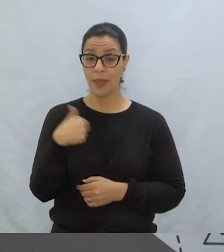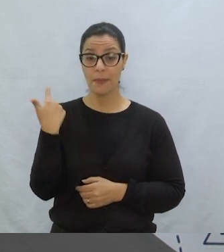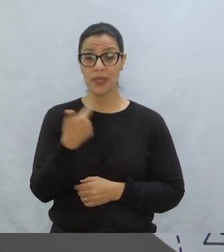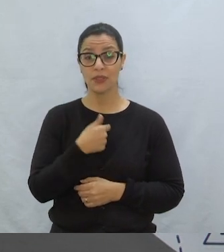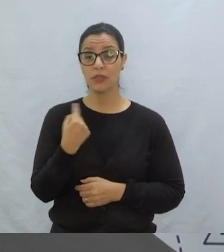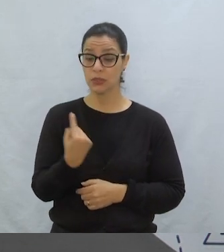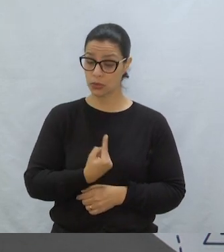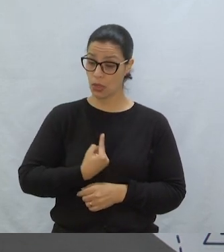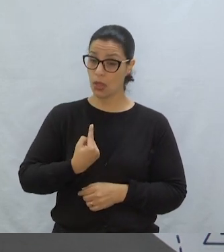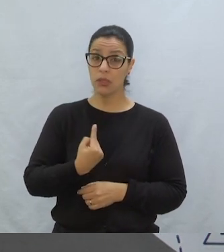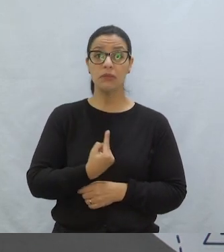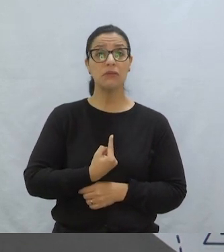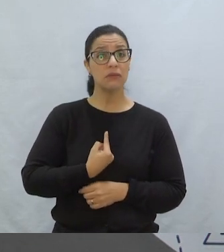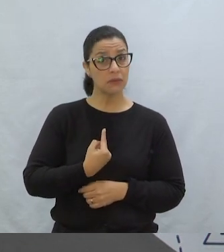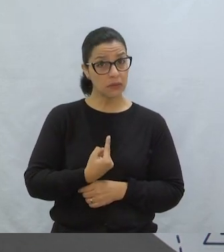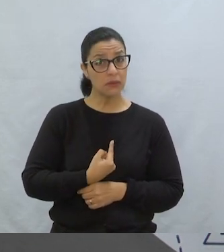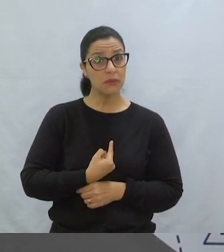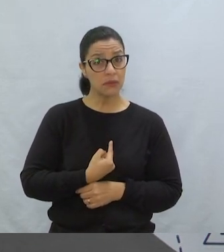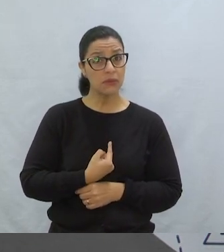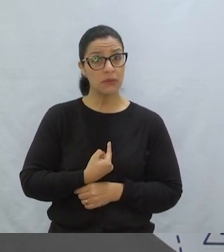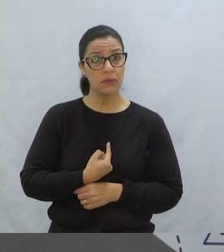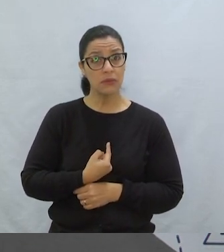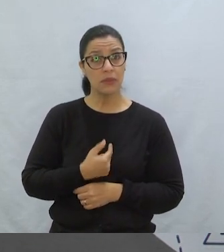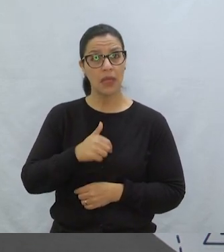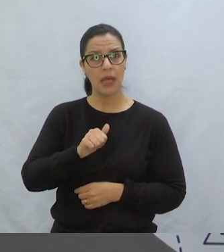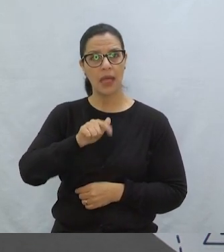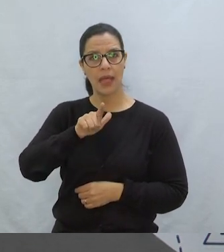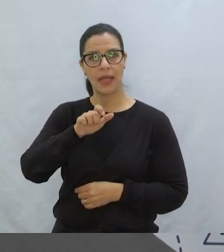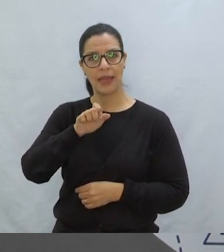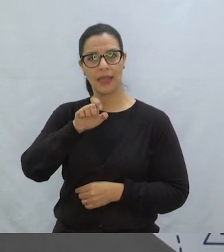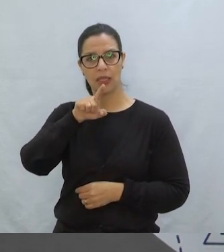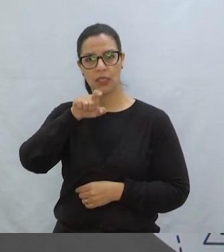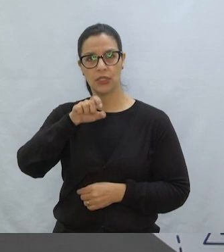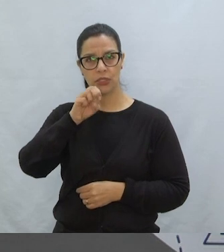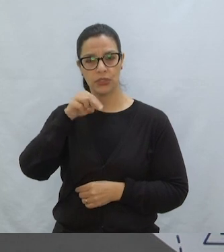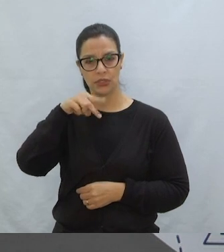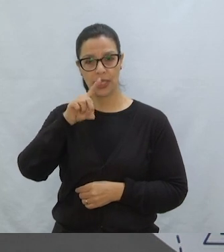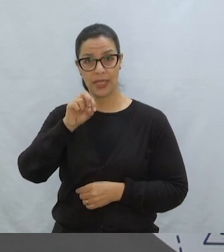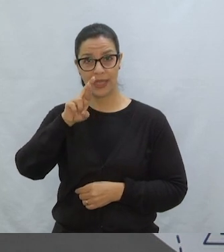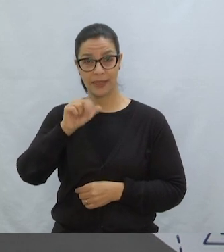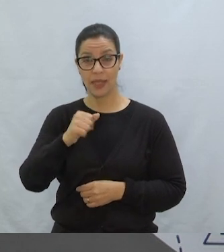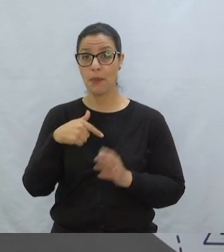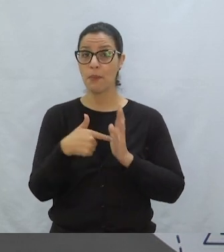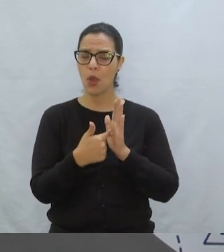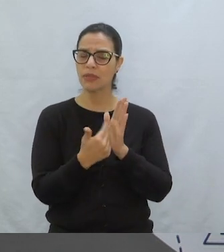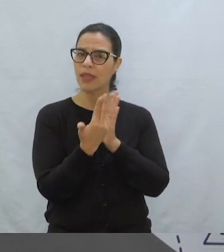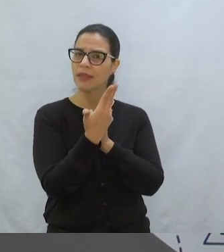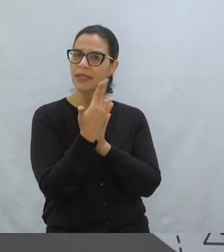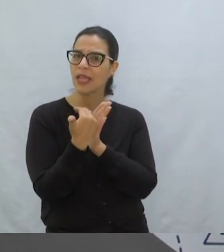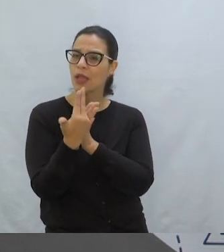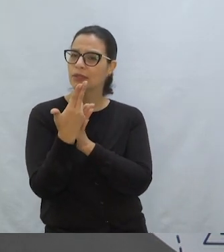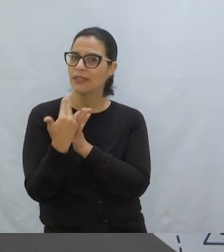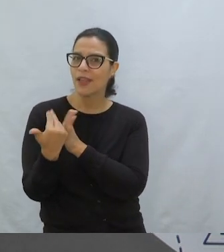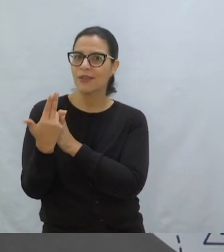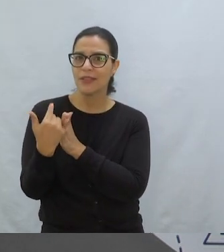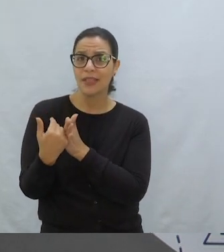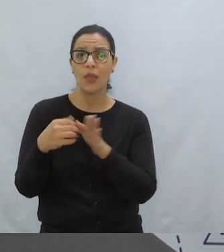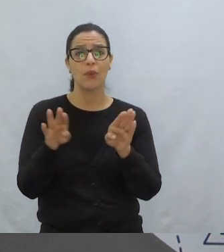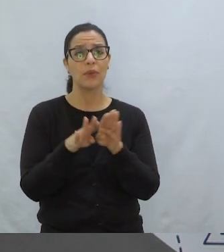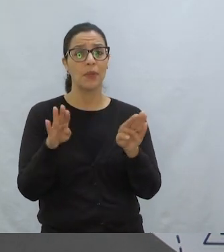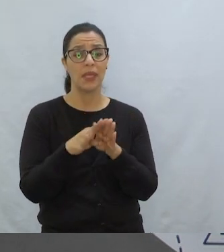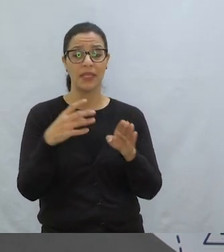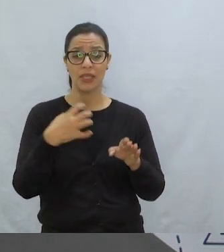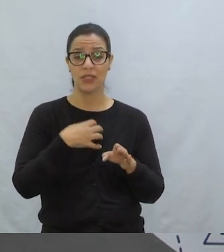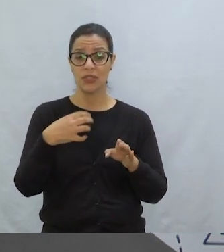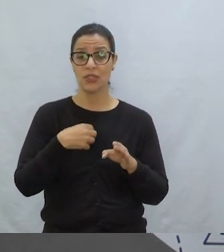Aqui não mas solidão Alexandre Rampazzo sacode com lindas imagens e palavras